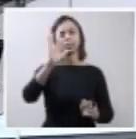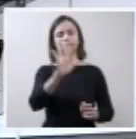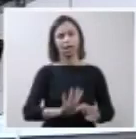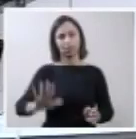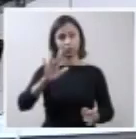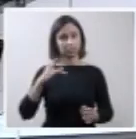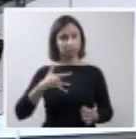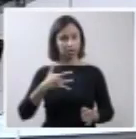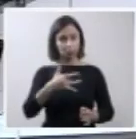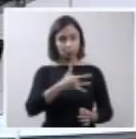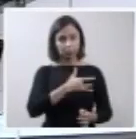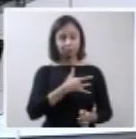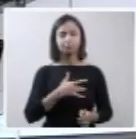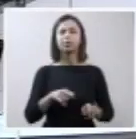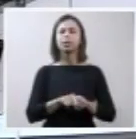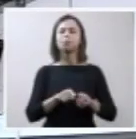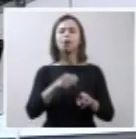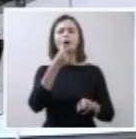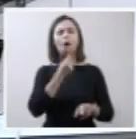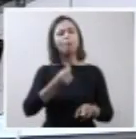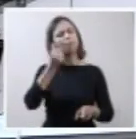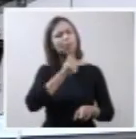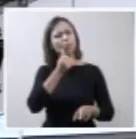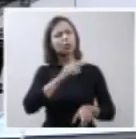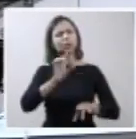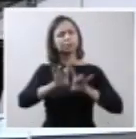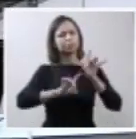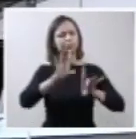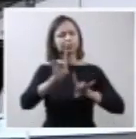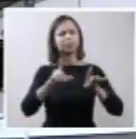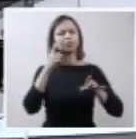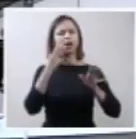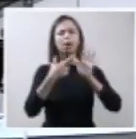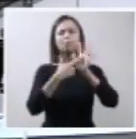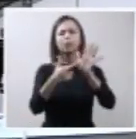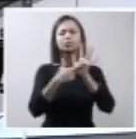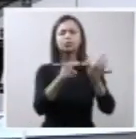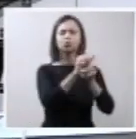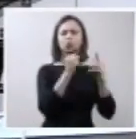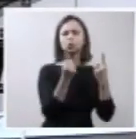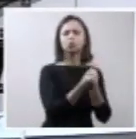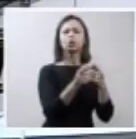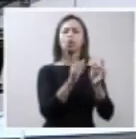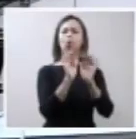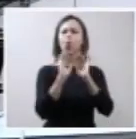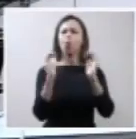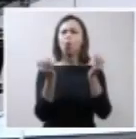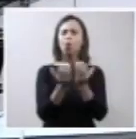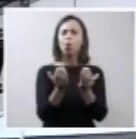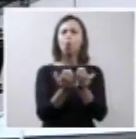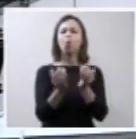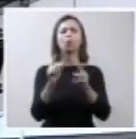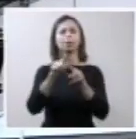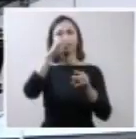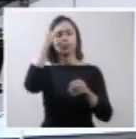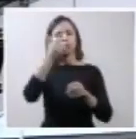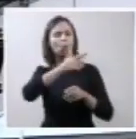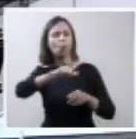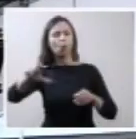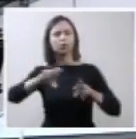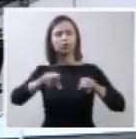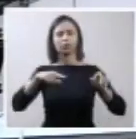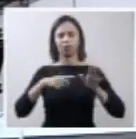senhoras e senhores especialistas, representantes de confederações, sociedades, federações e demais entidades aqui presentes.